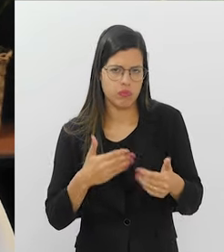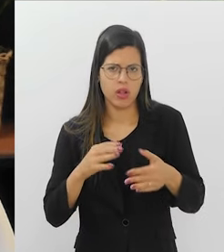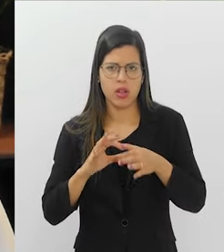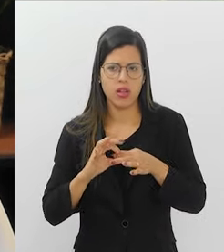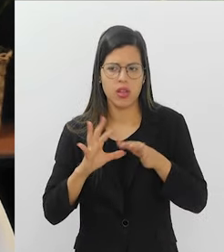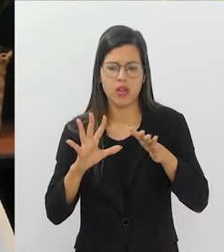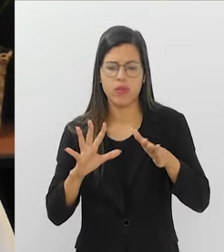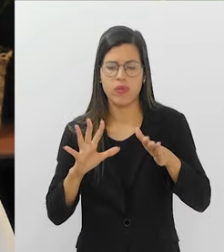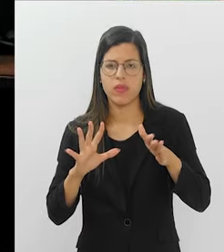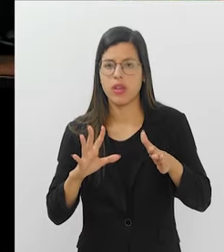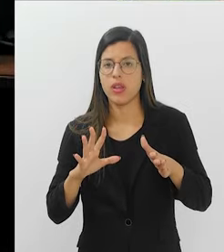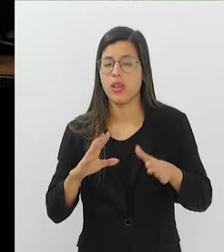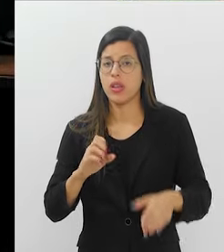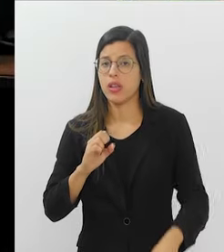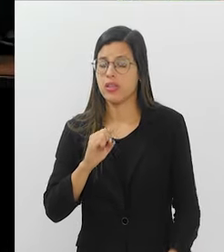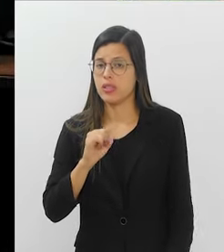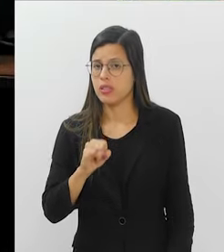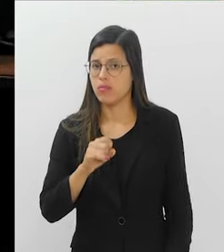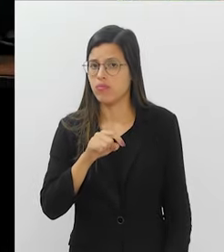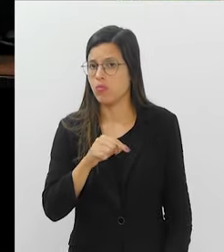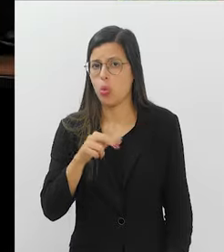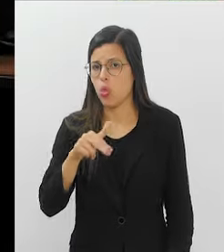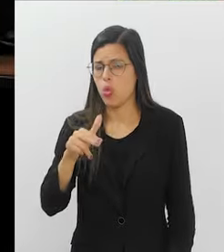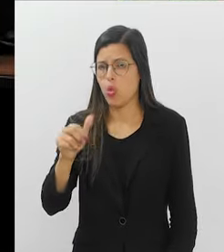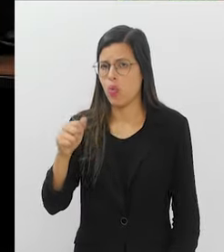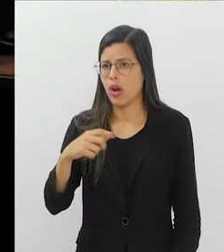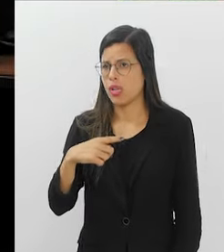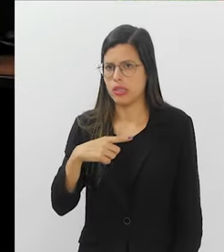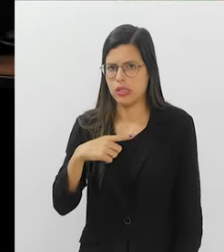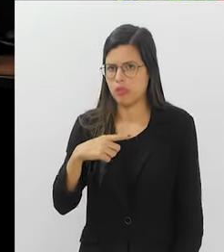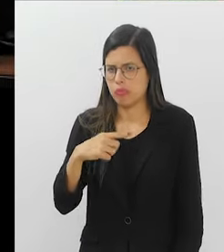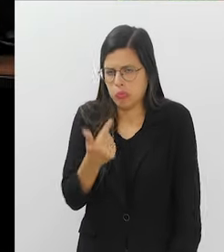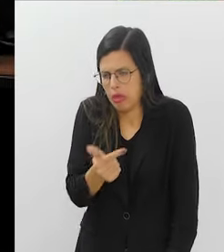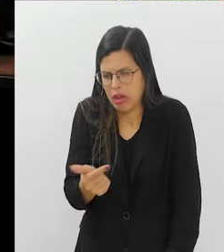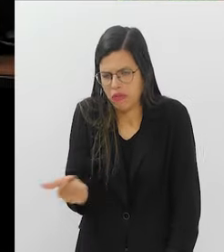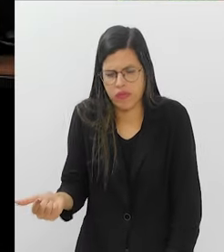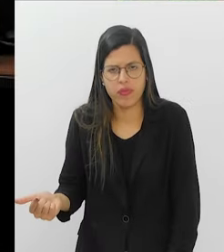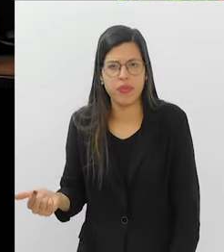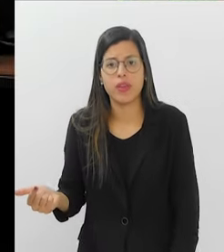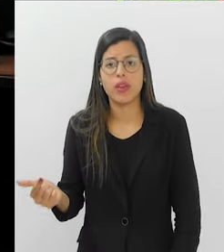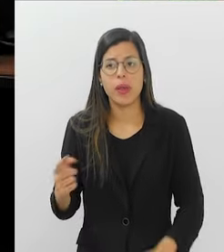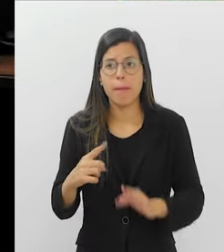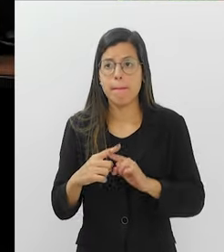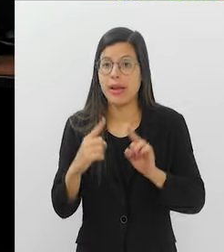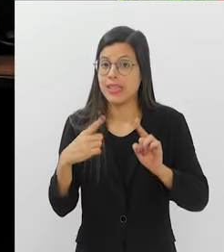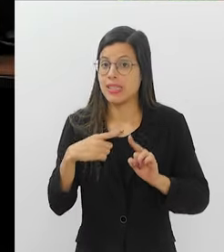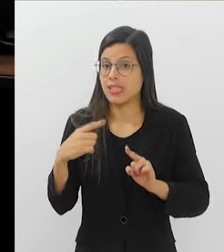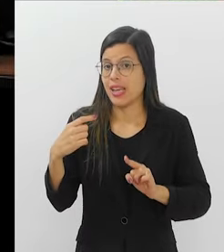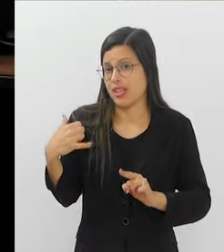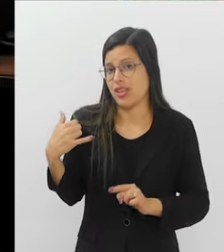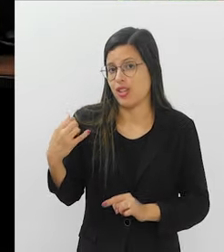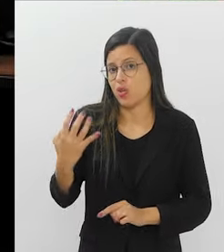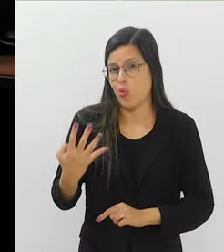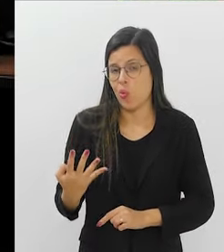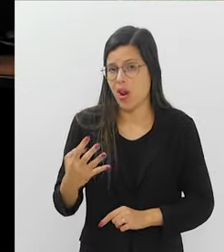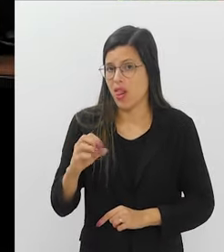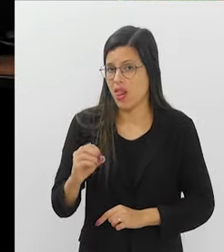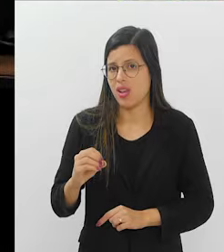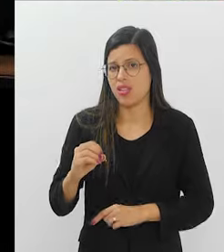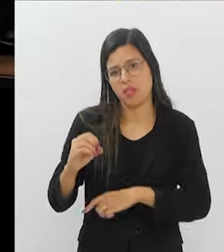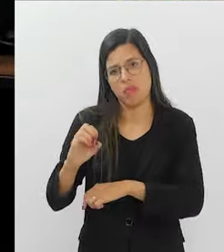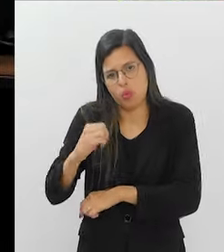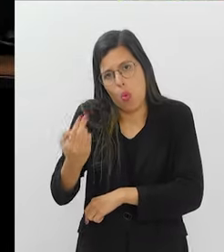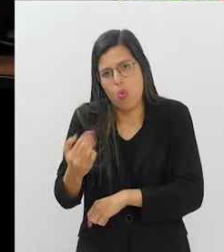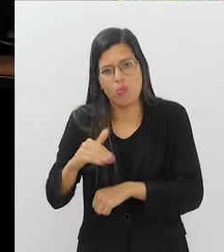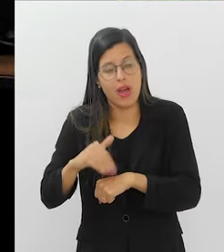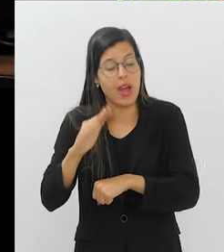idade. Se você nunca teve nada disso, mas já tem 40 anos